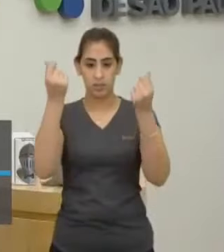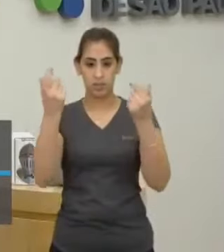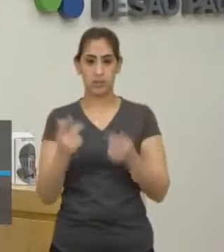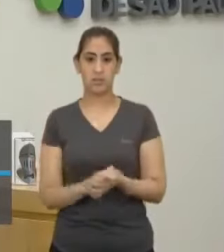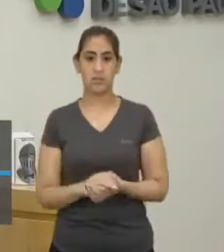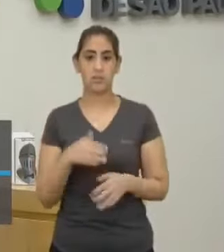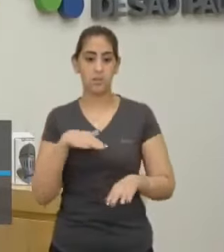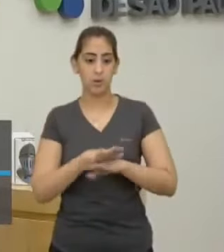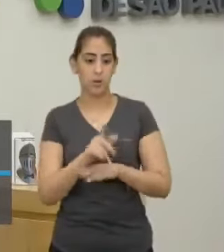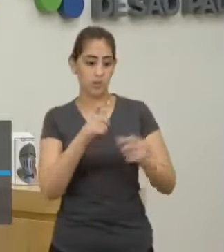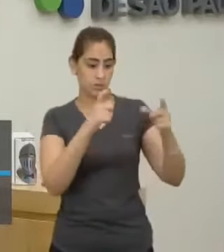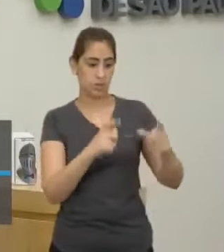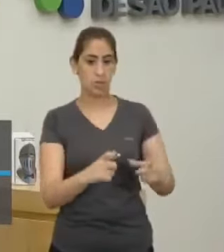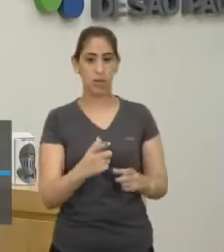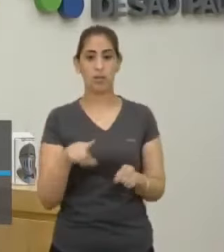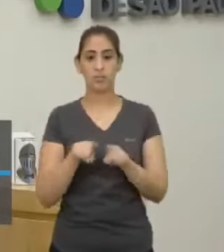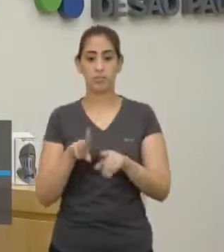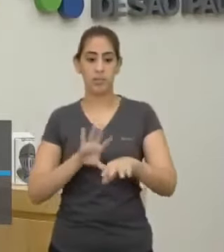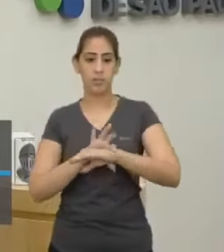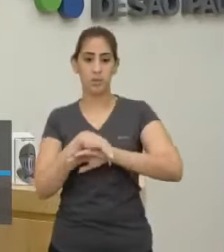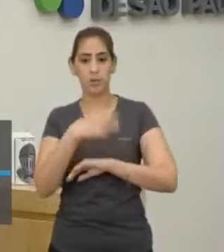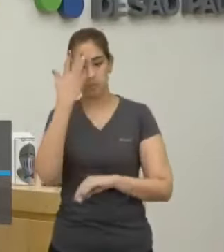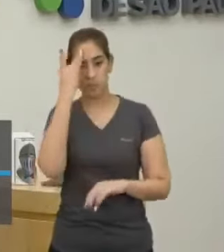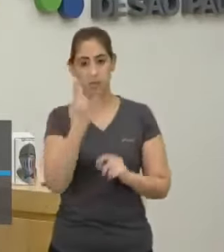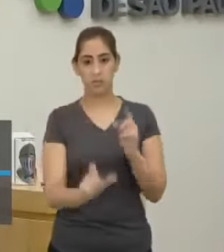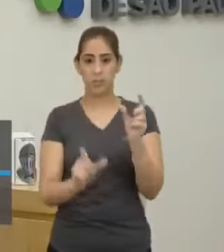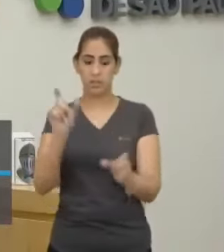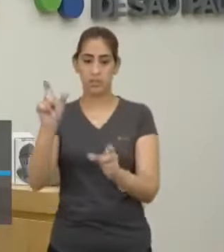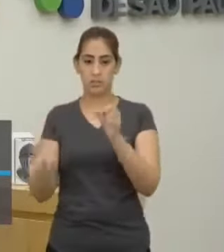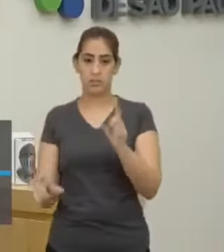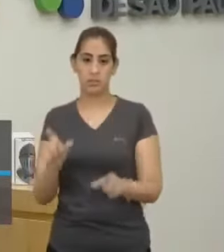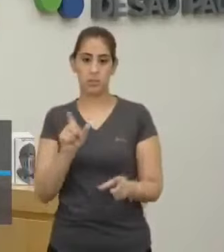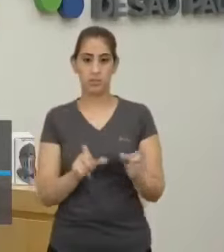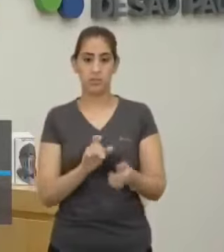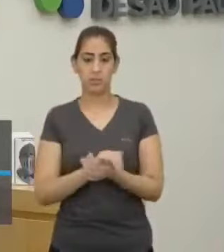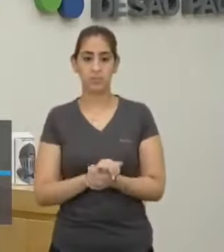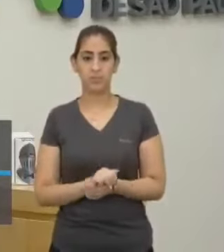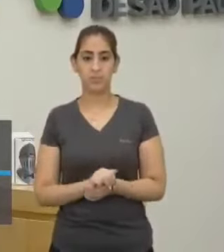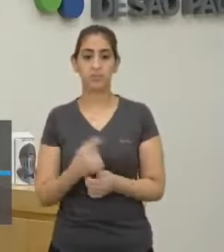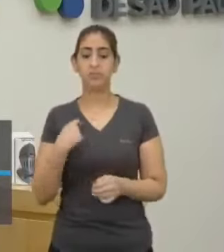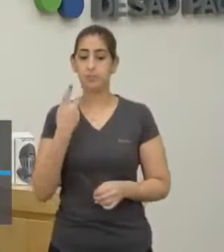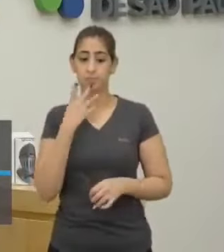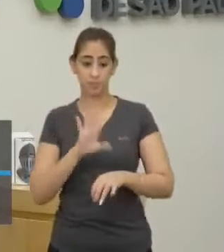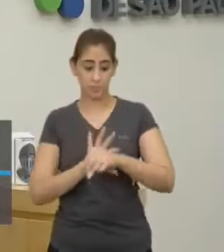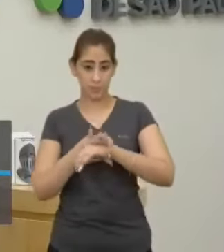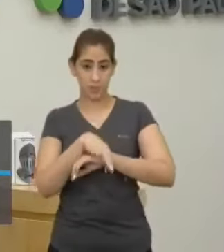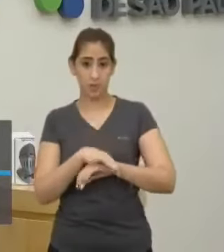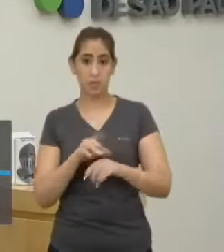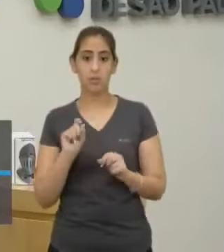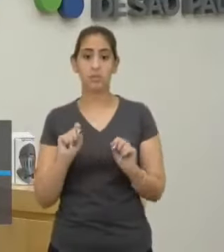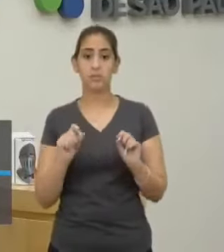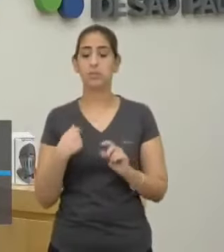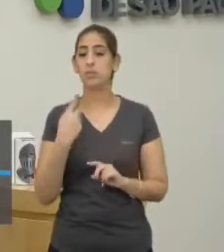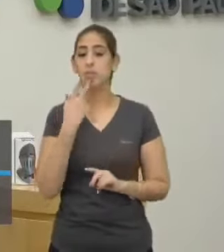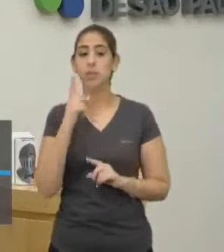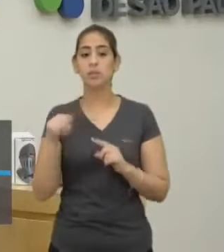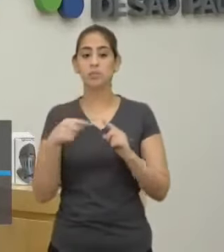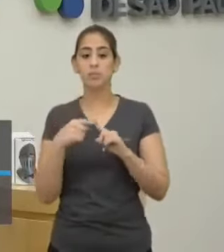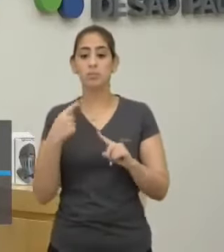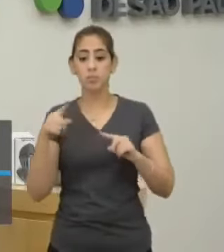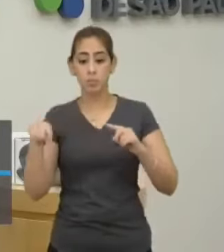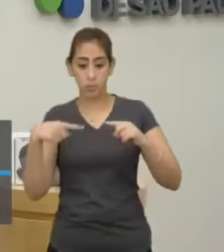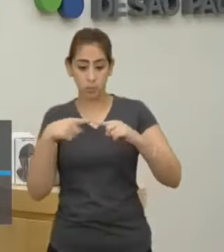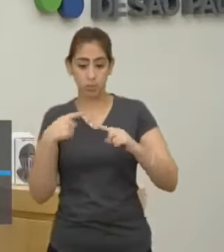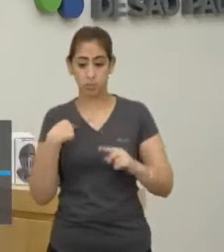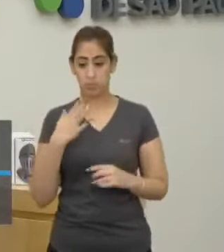território Que guarde a segurança desse povo Por falar em segurança Eu também falei para vocês Do ponto de vista